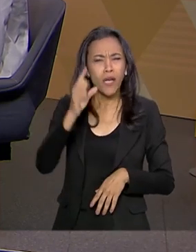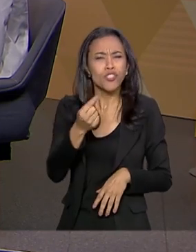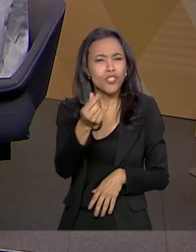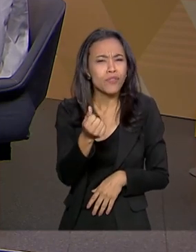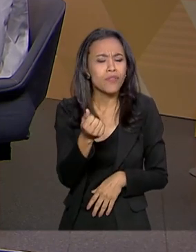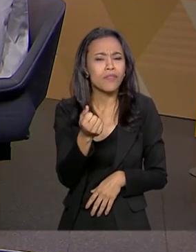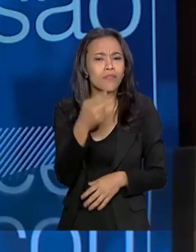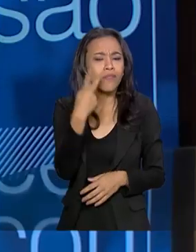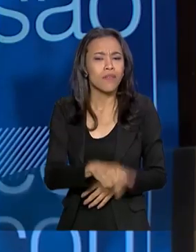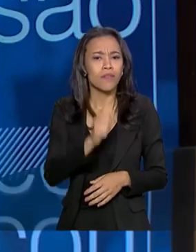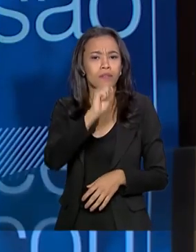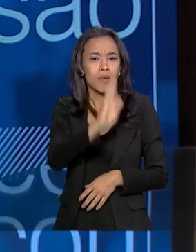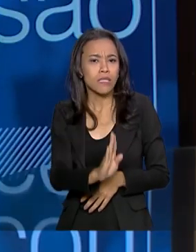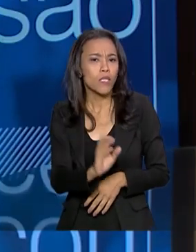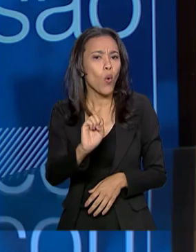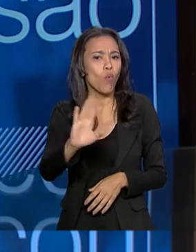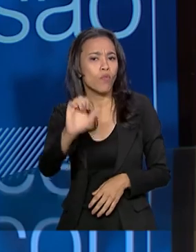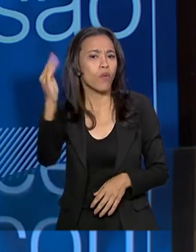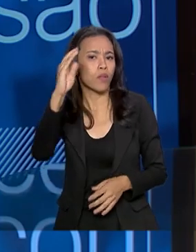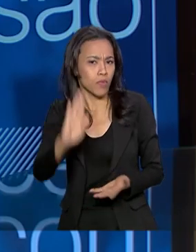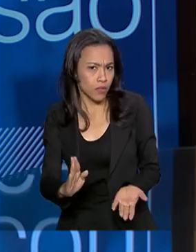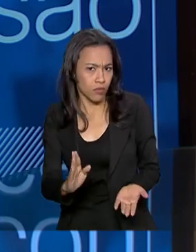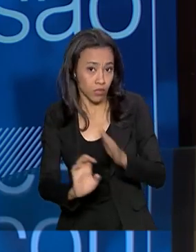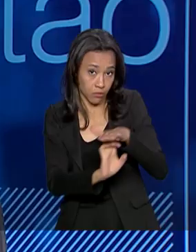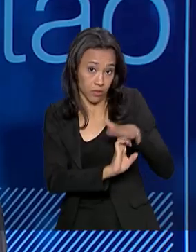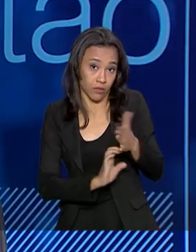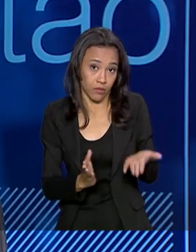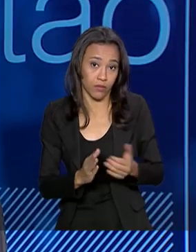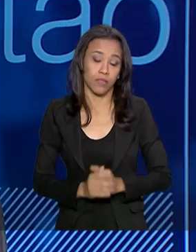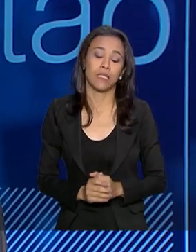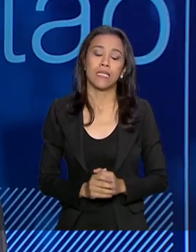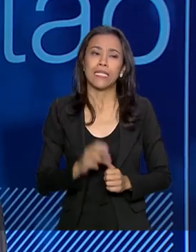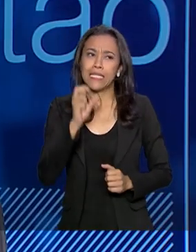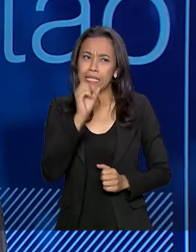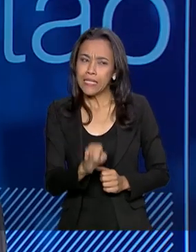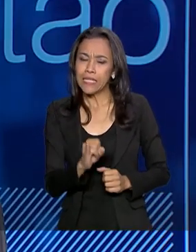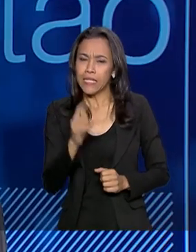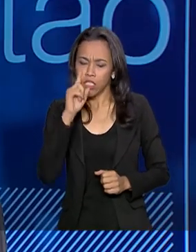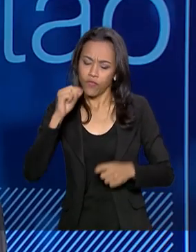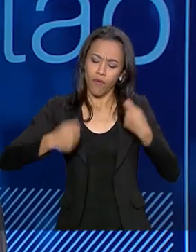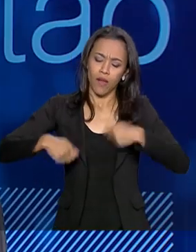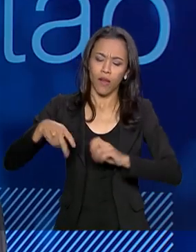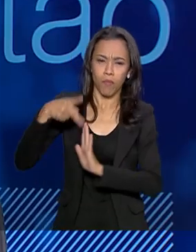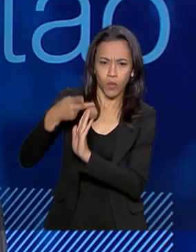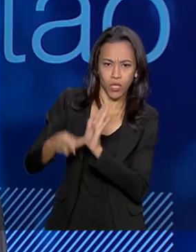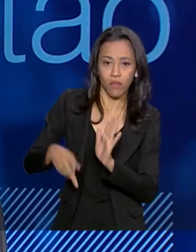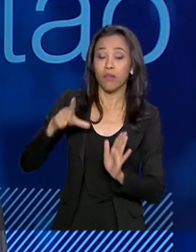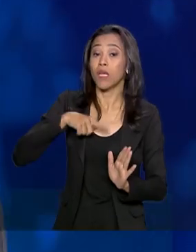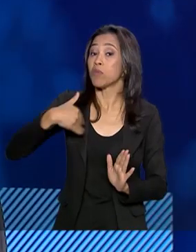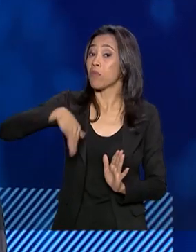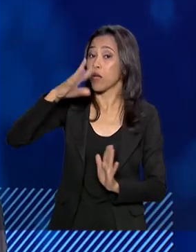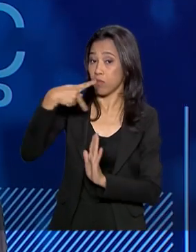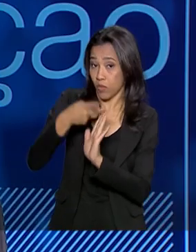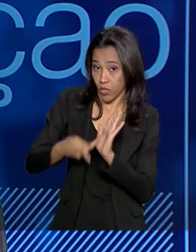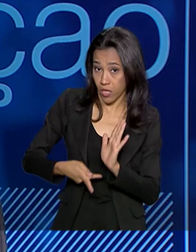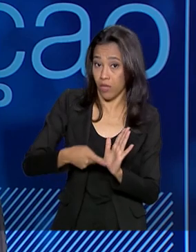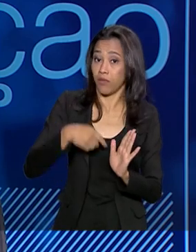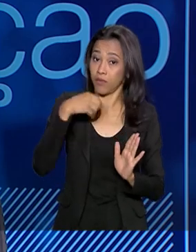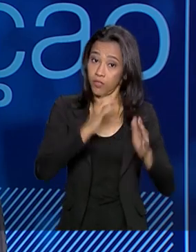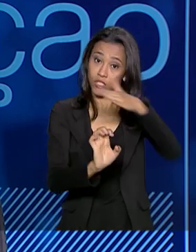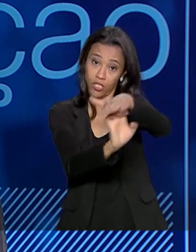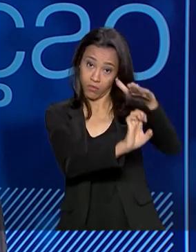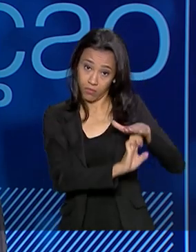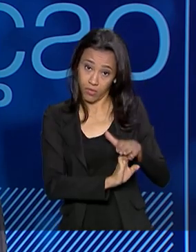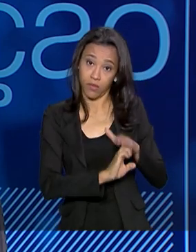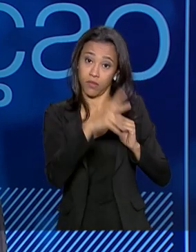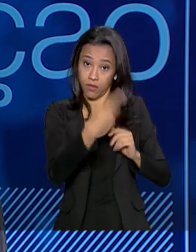148 ativos concedidos? Nós tivemos, se for olhar em número de projetos, nós temos mais projetos tocados por brasileiros do